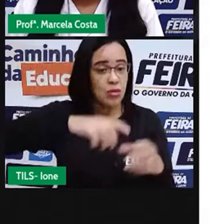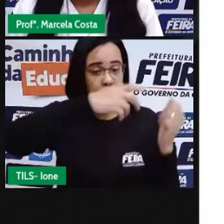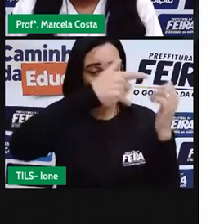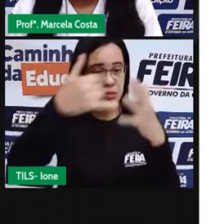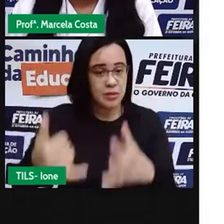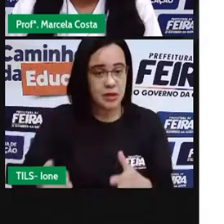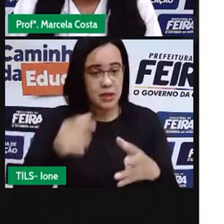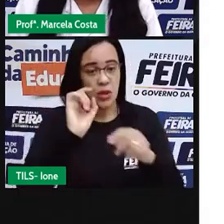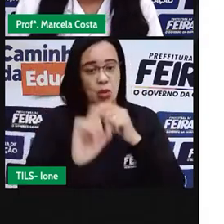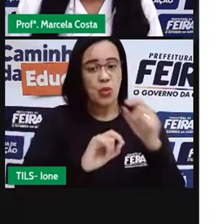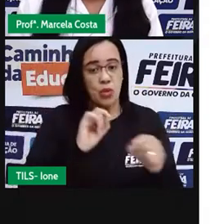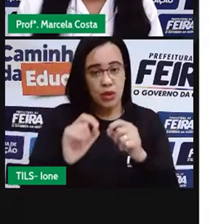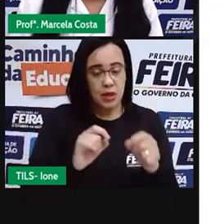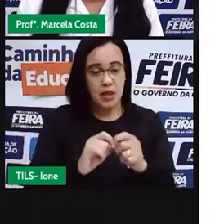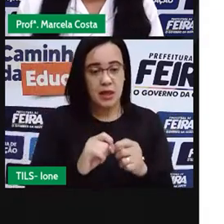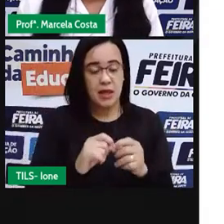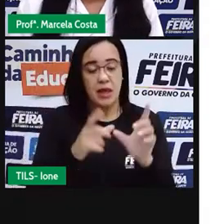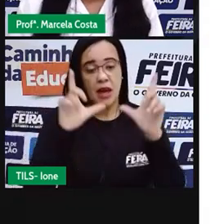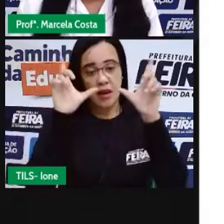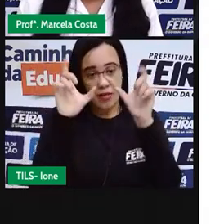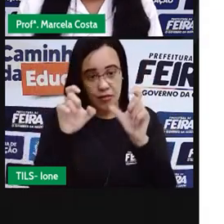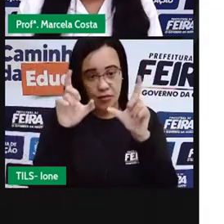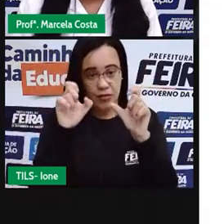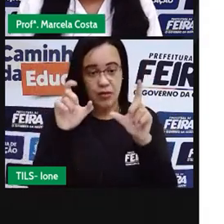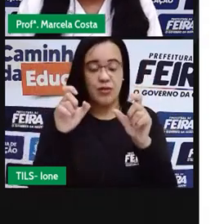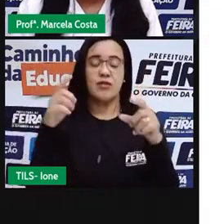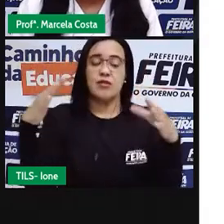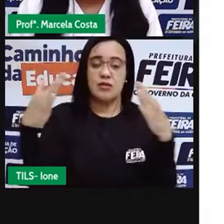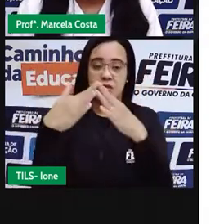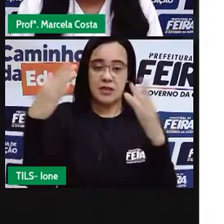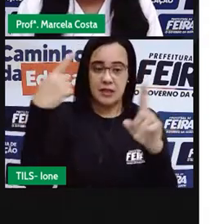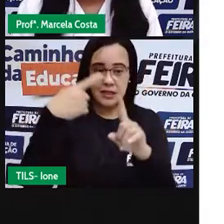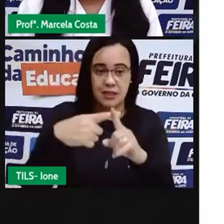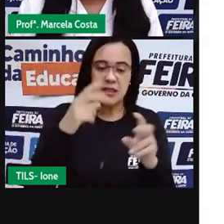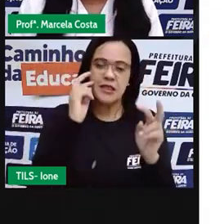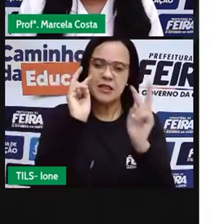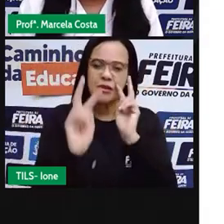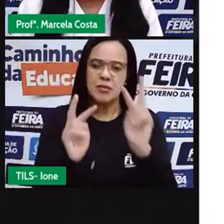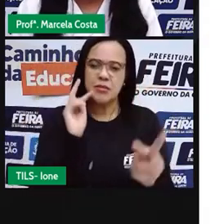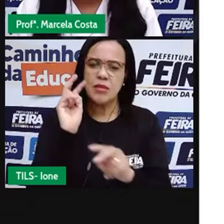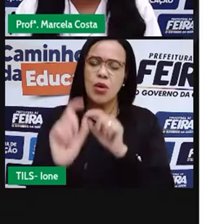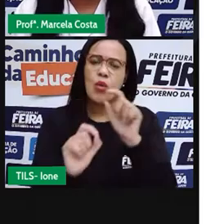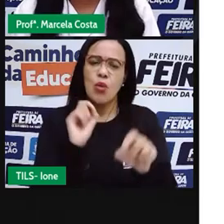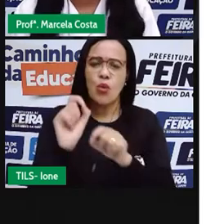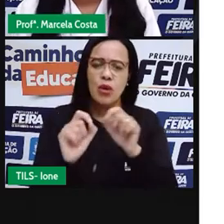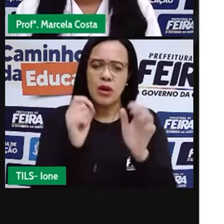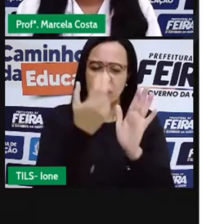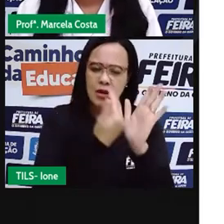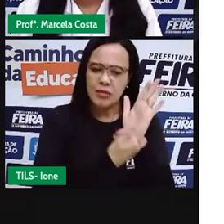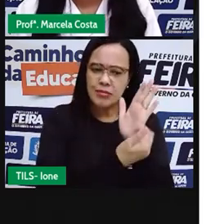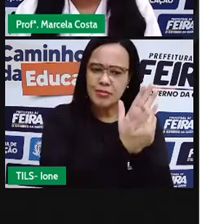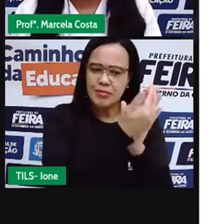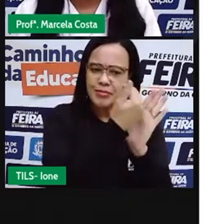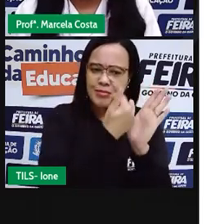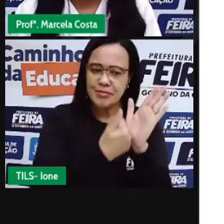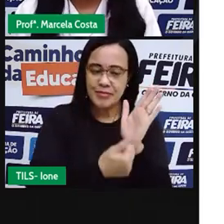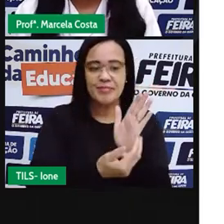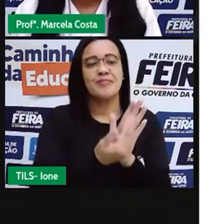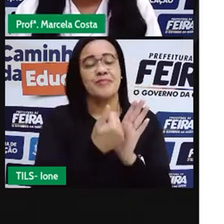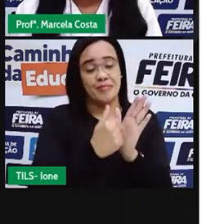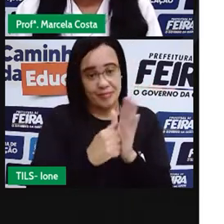as imagens dessas igrejas para que a gente possa observar o desenho das formas